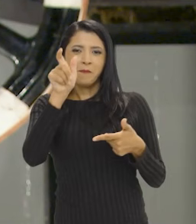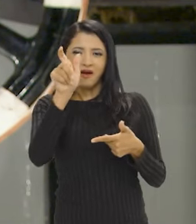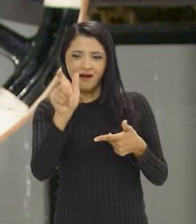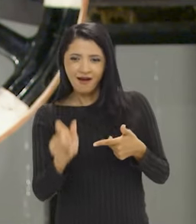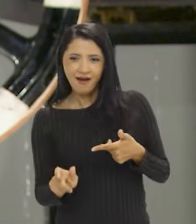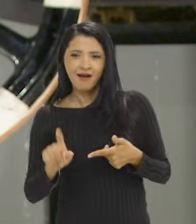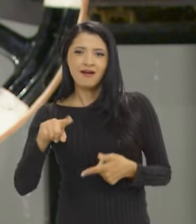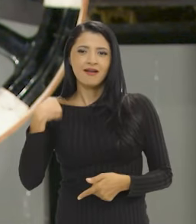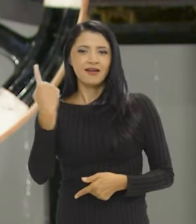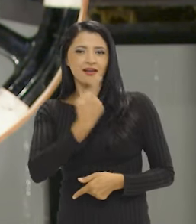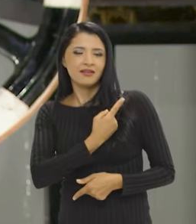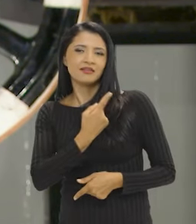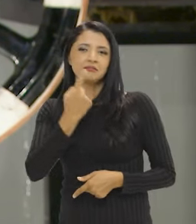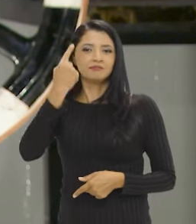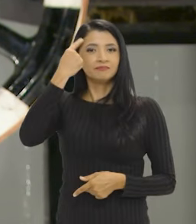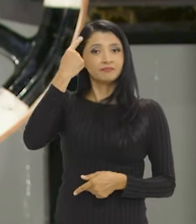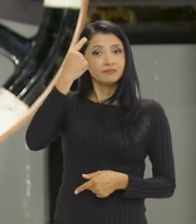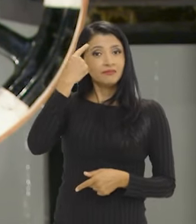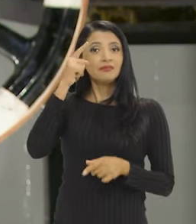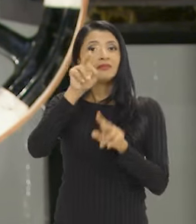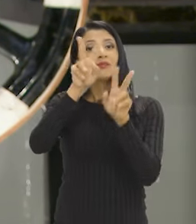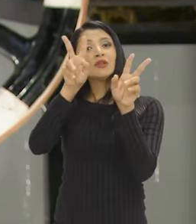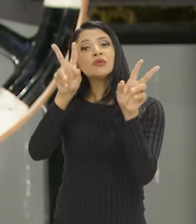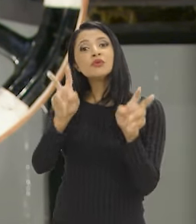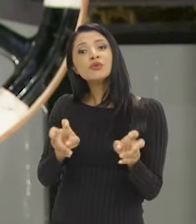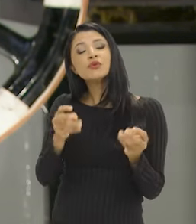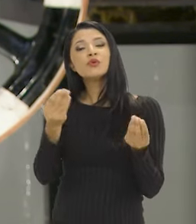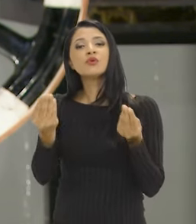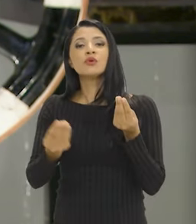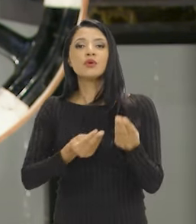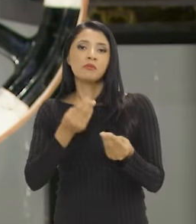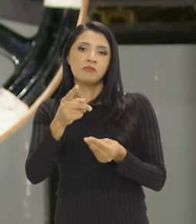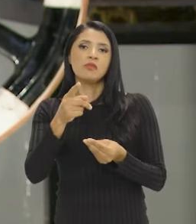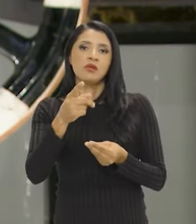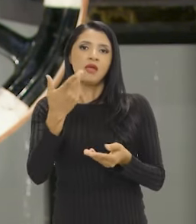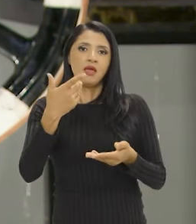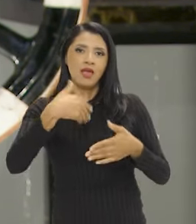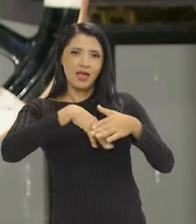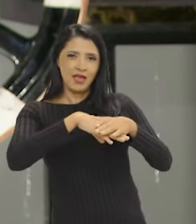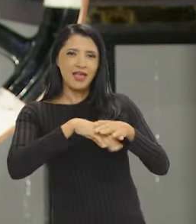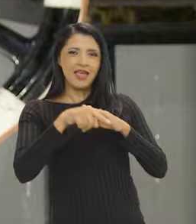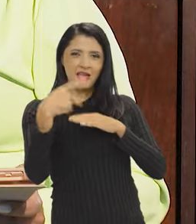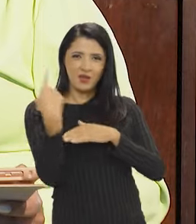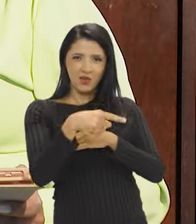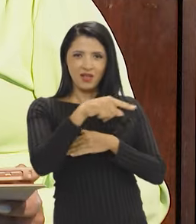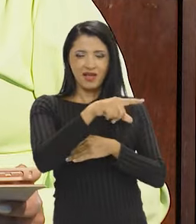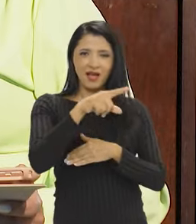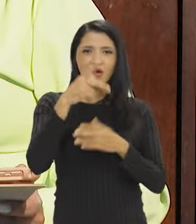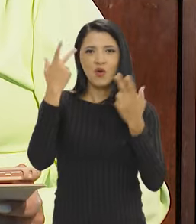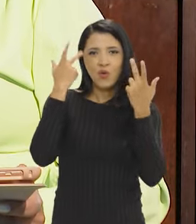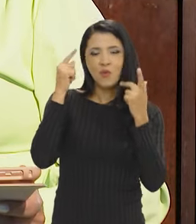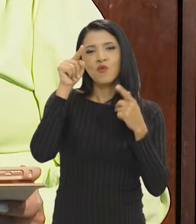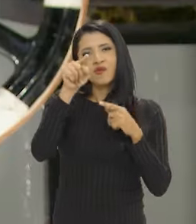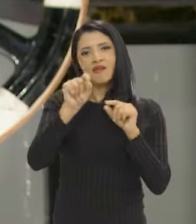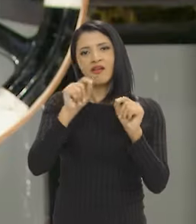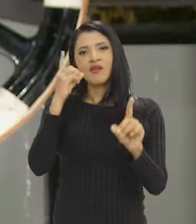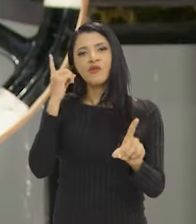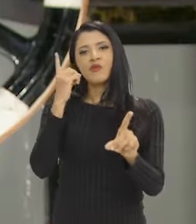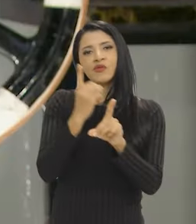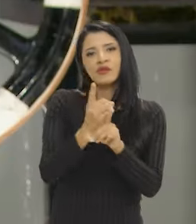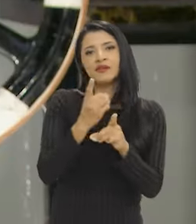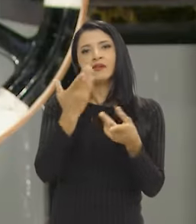que a gente costumeiramente pensa a respeito de um arquivo como o Nacional, que é